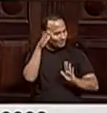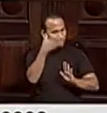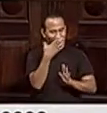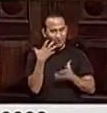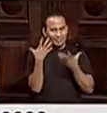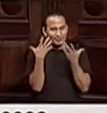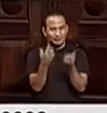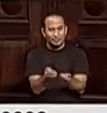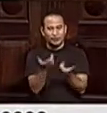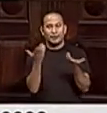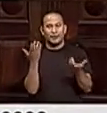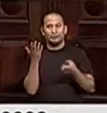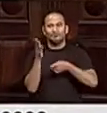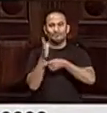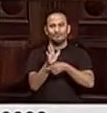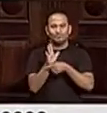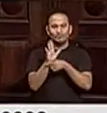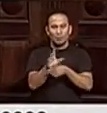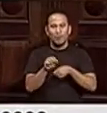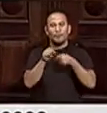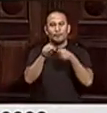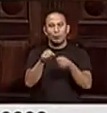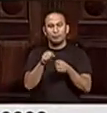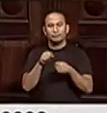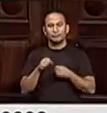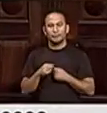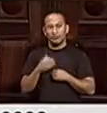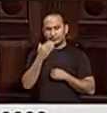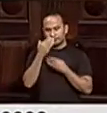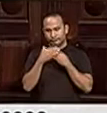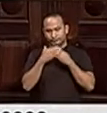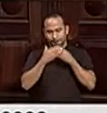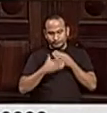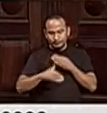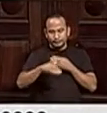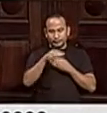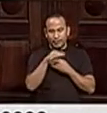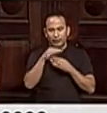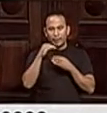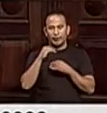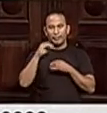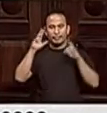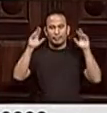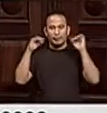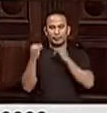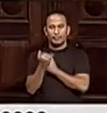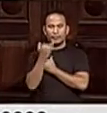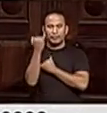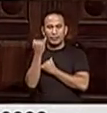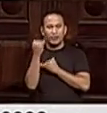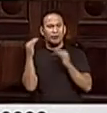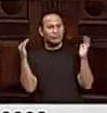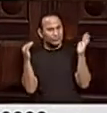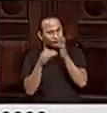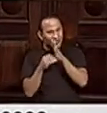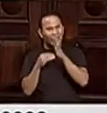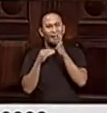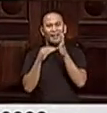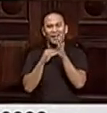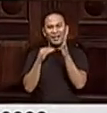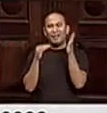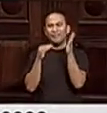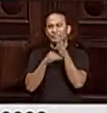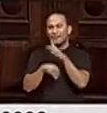receber esses recursos e possamos dar um passo à frente nesse tema tão importante. Estamos no final de novembro, senhoras e senhores